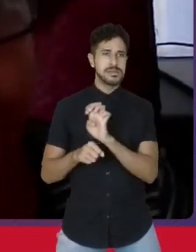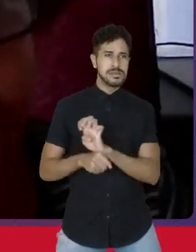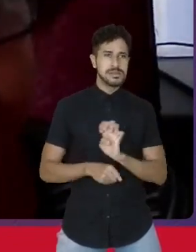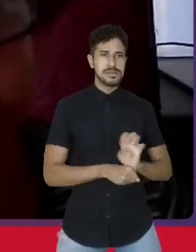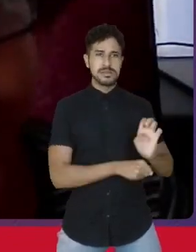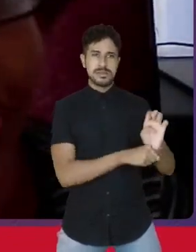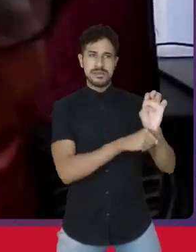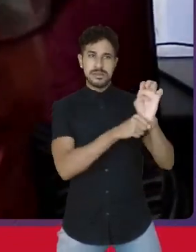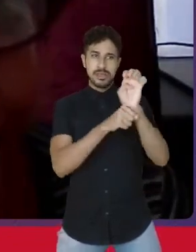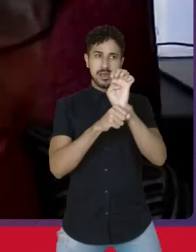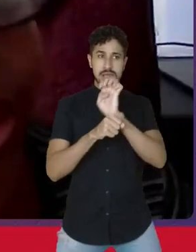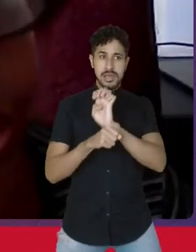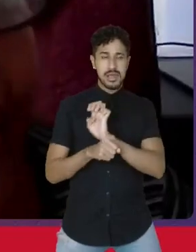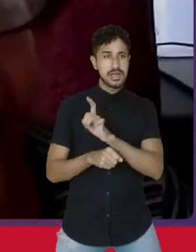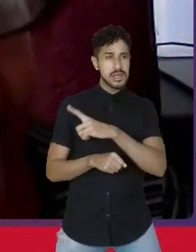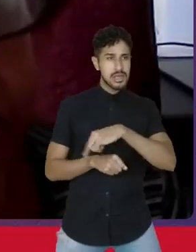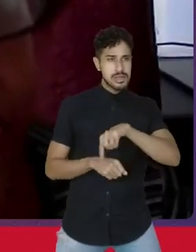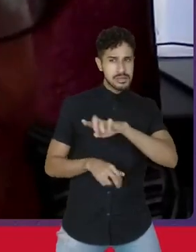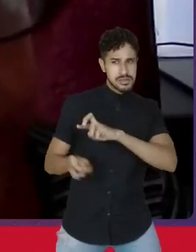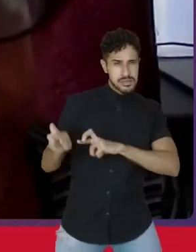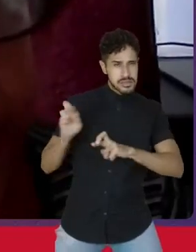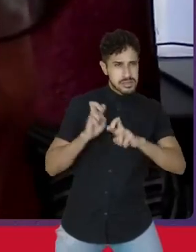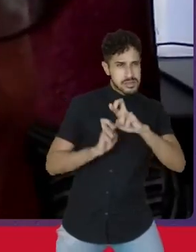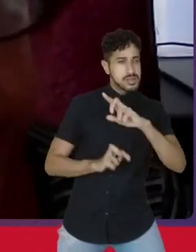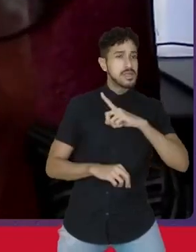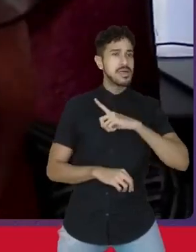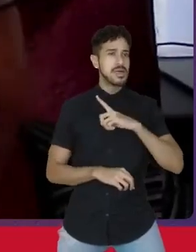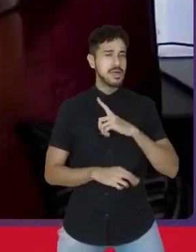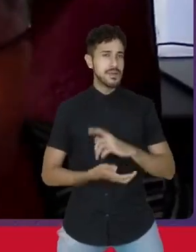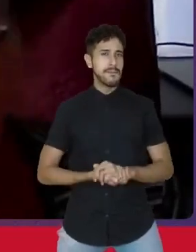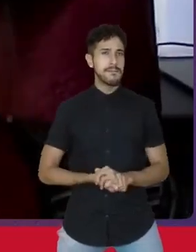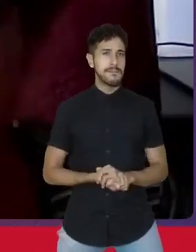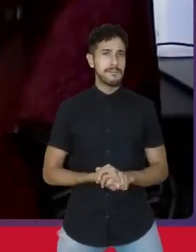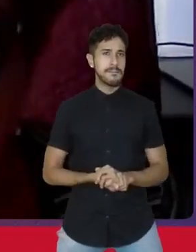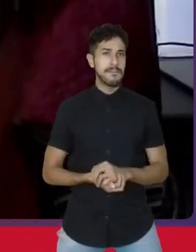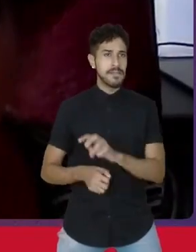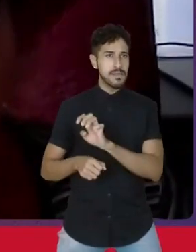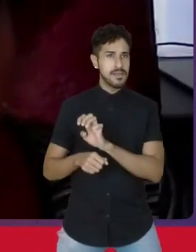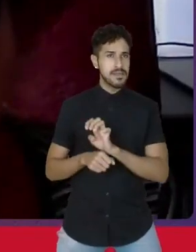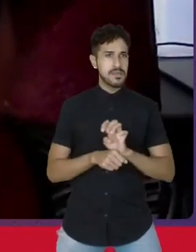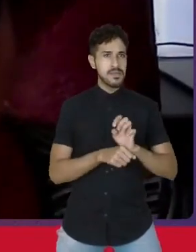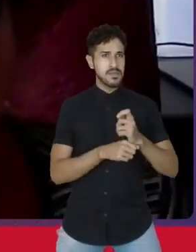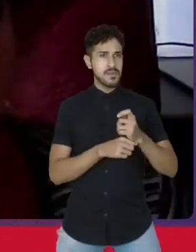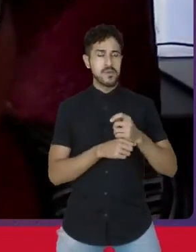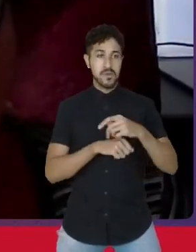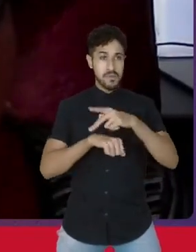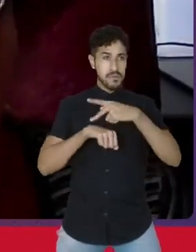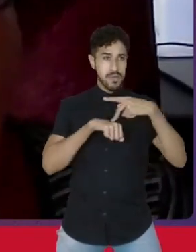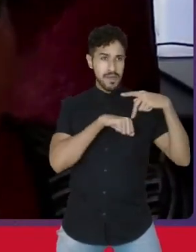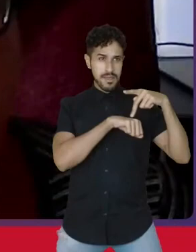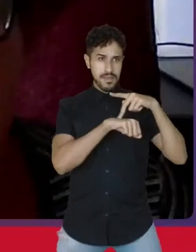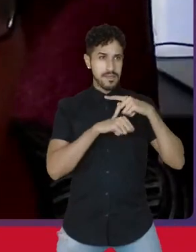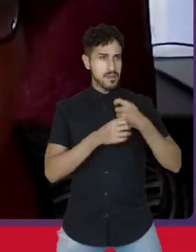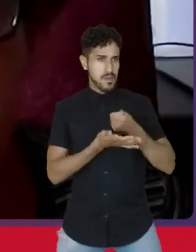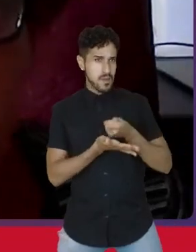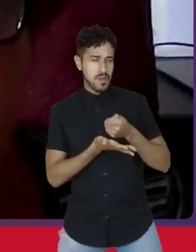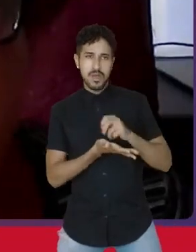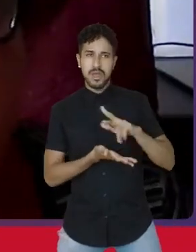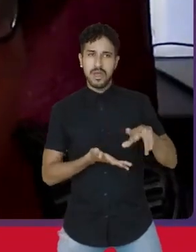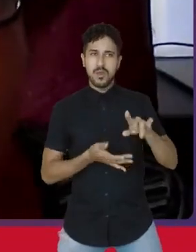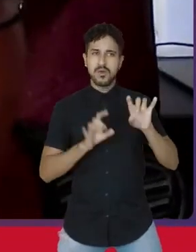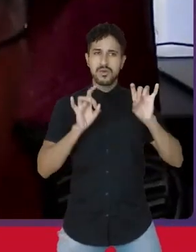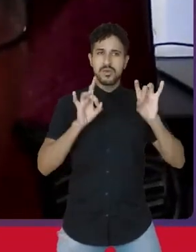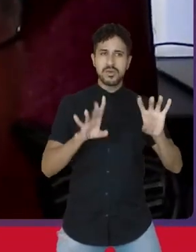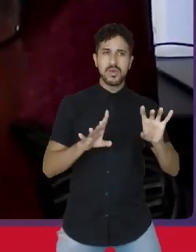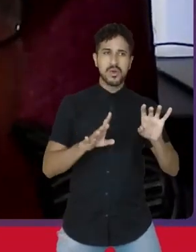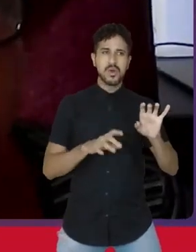estão sendo monitorados, estão sendo cobrados, não apenas pelas